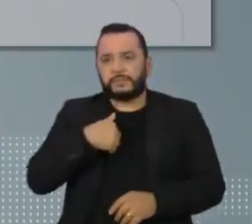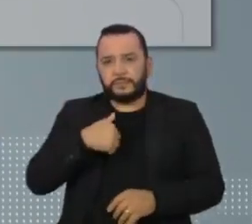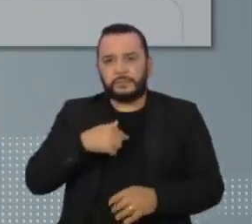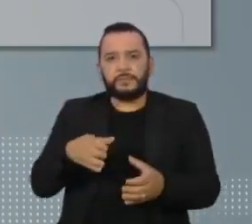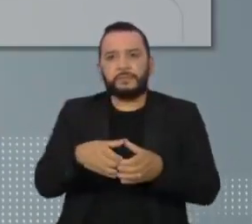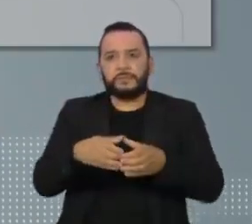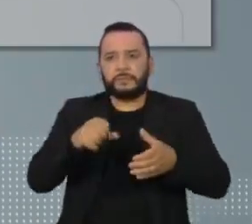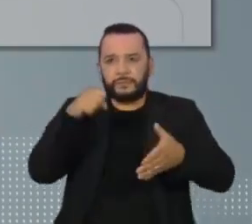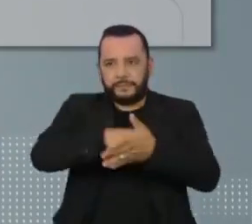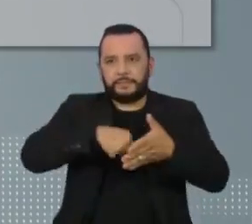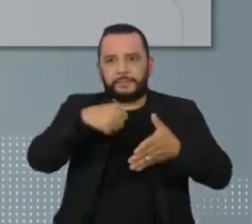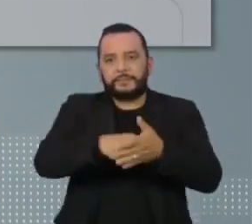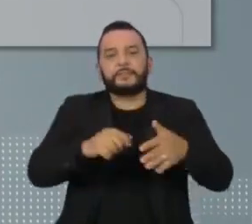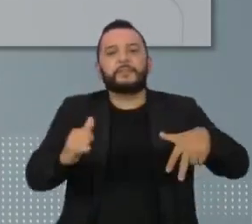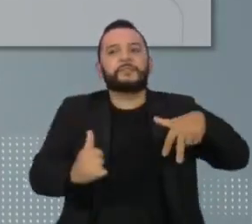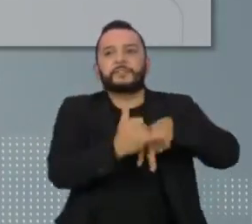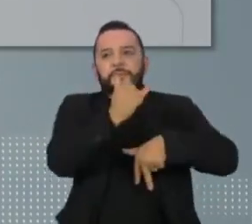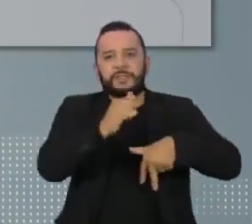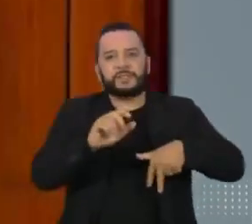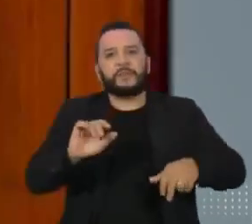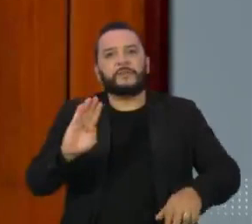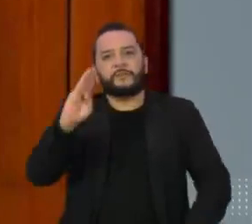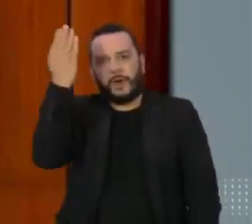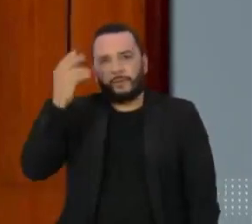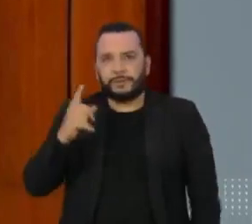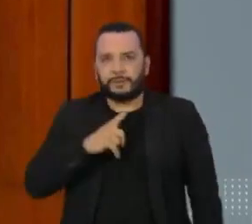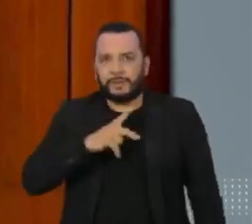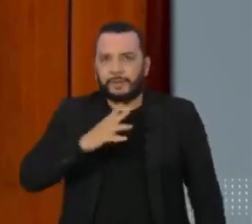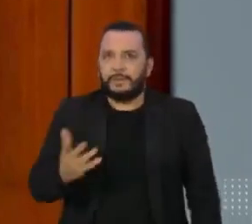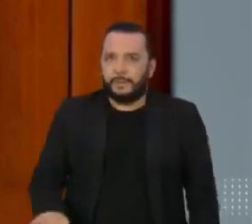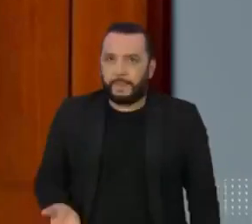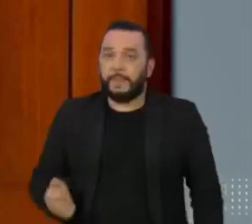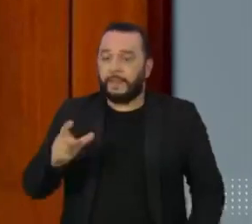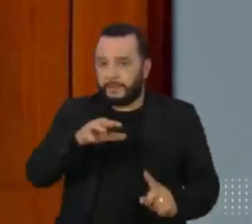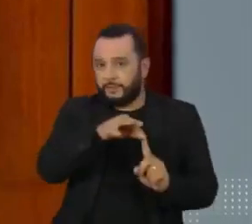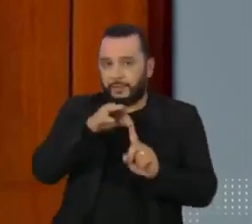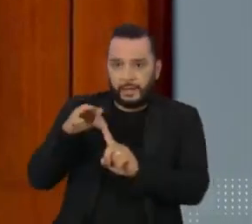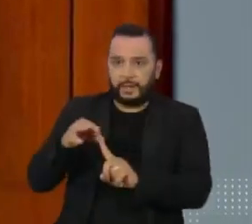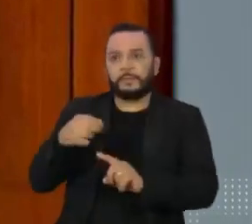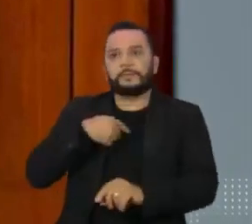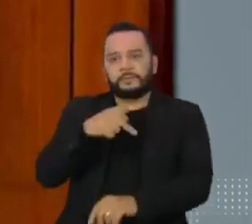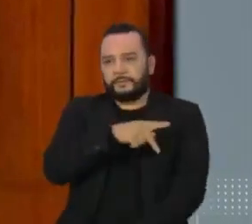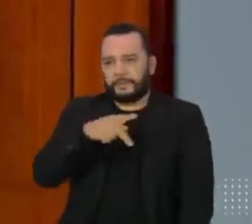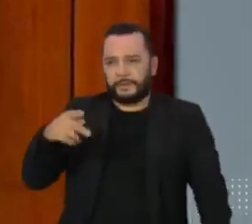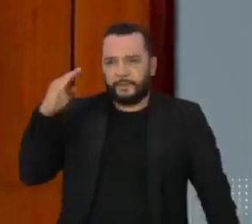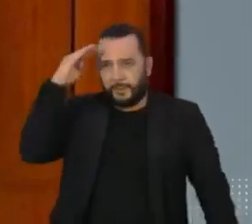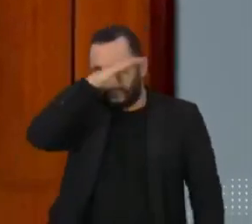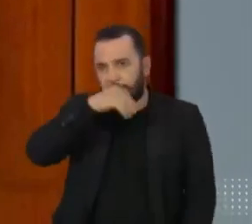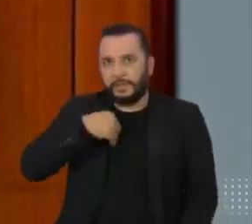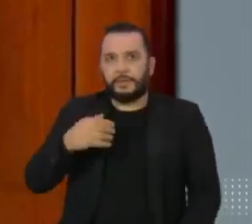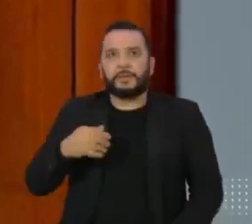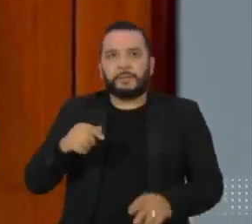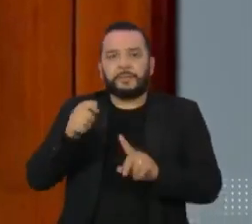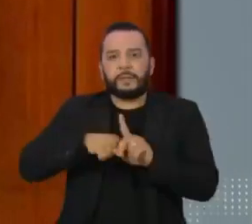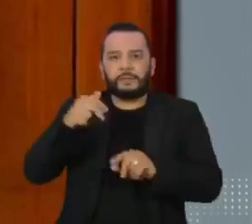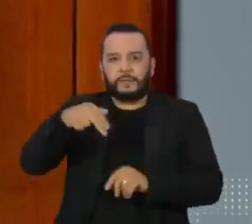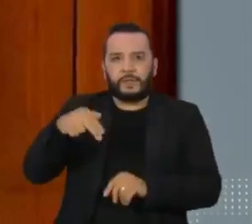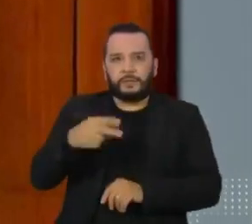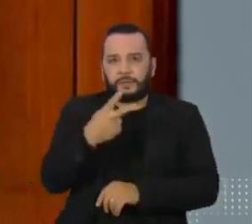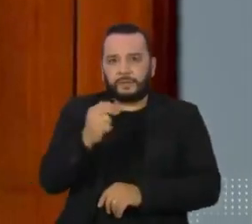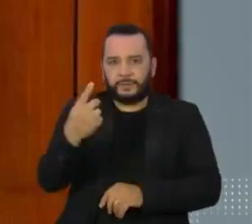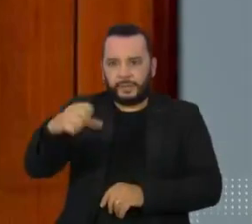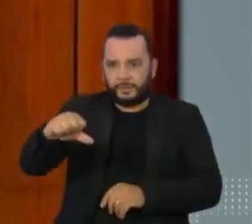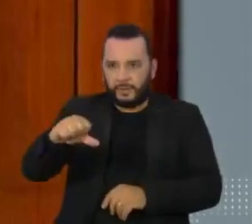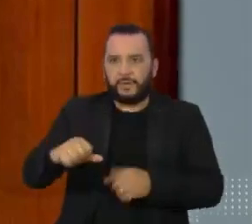militantes, vitimistas e traíras. Indicado ao cargo pelo presidente Jair Bolsonaro em novembro de 2019,